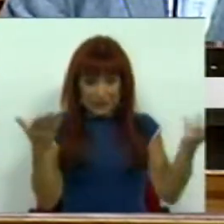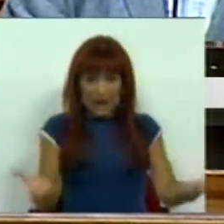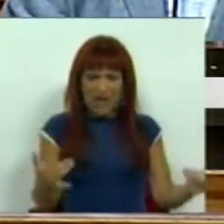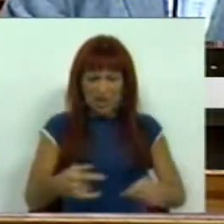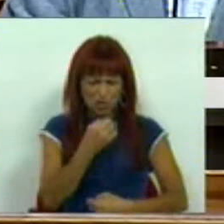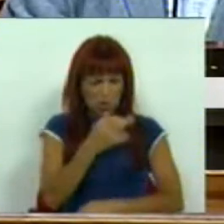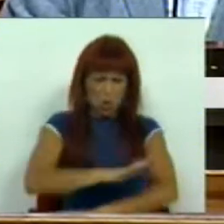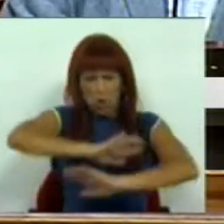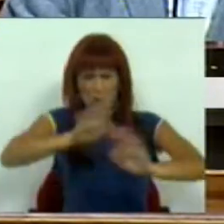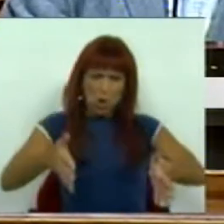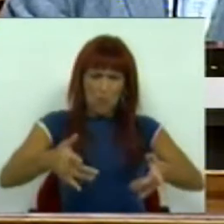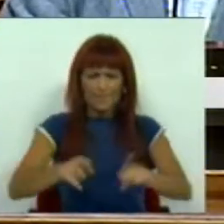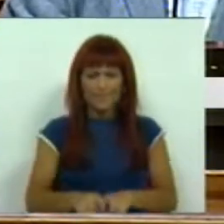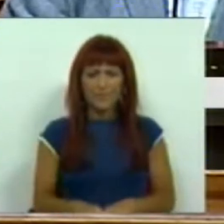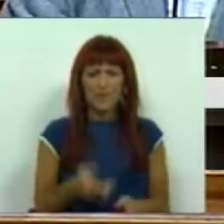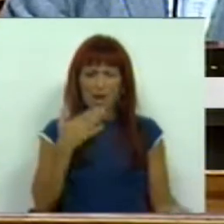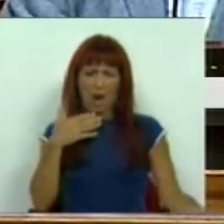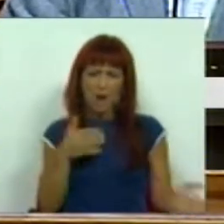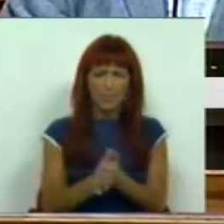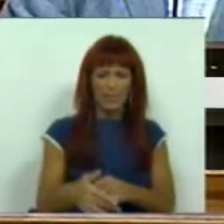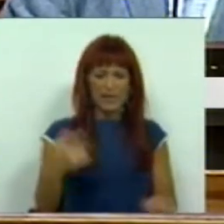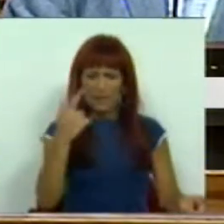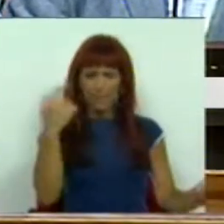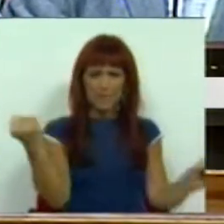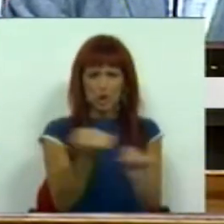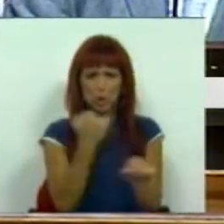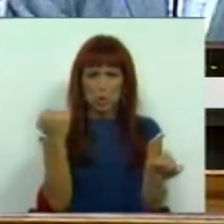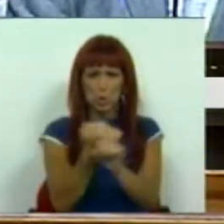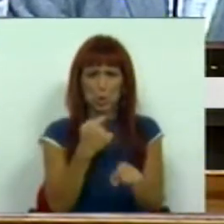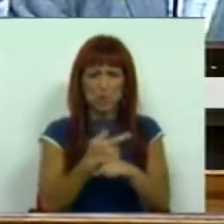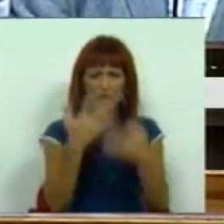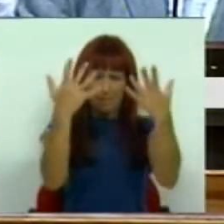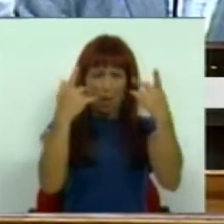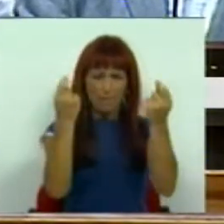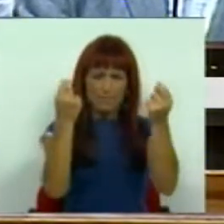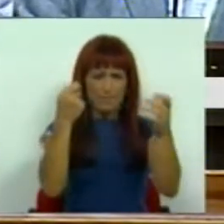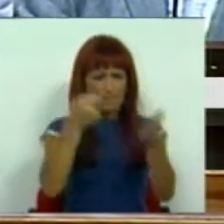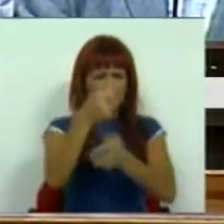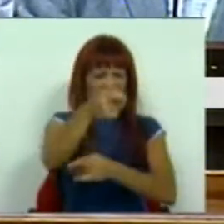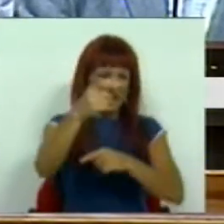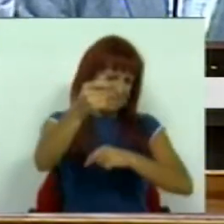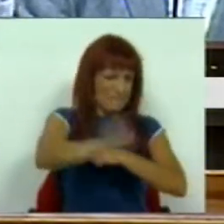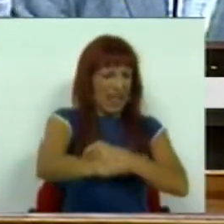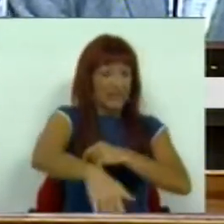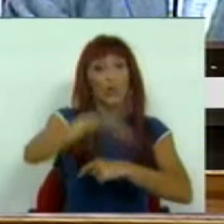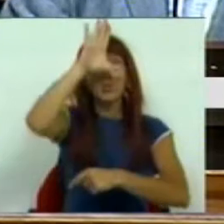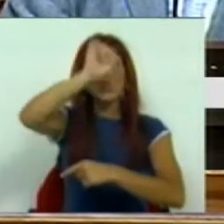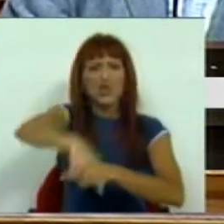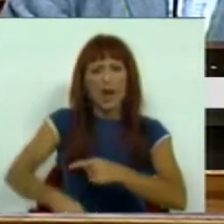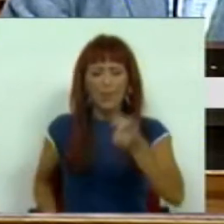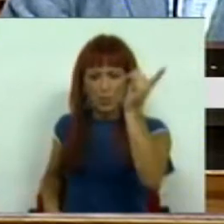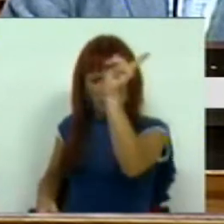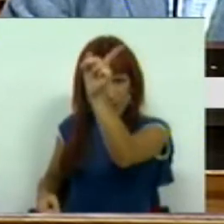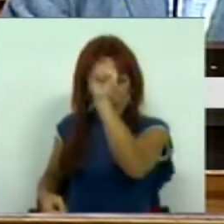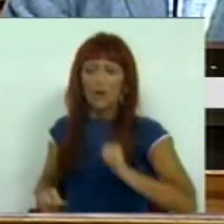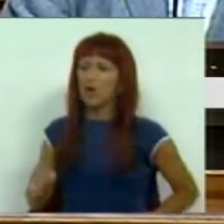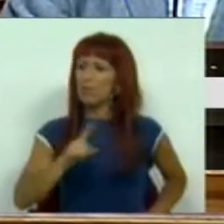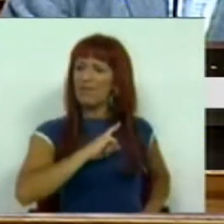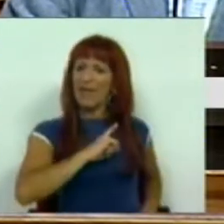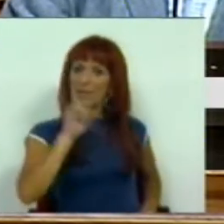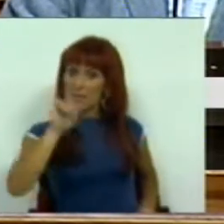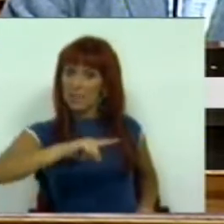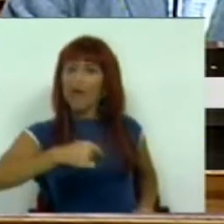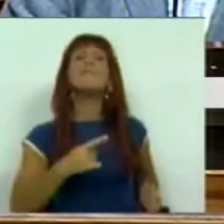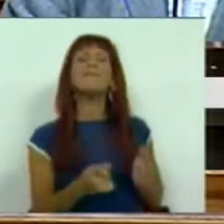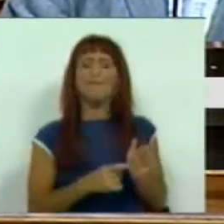este escândalo de utilização de trabalhadores mão de obra barata no Estado e no privado,